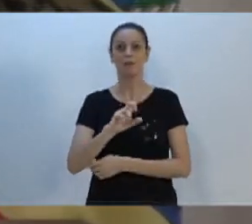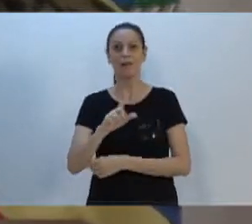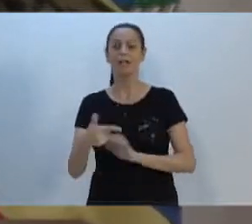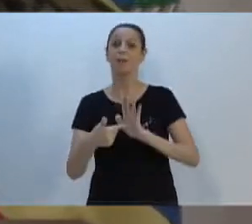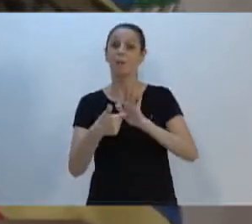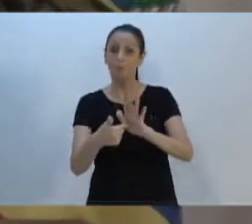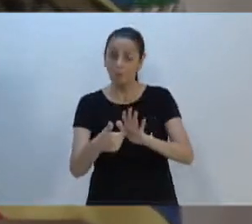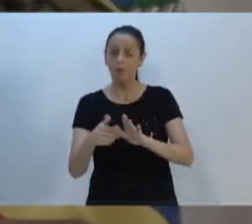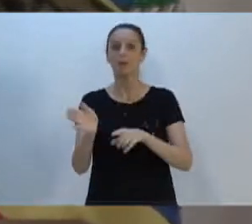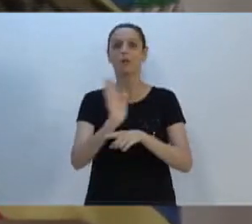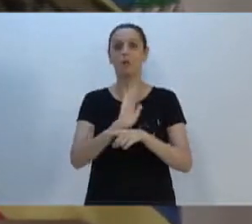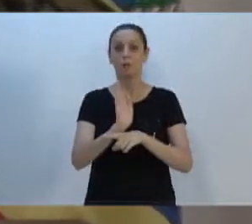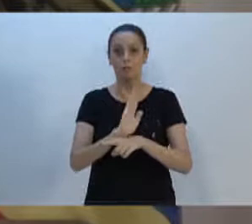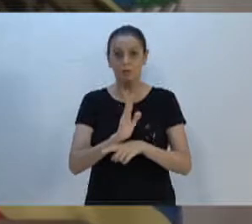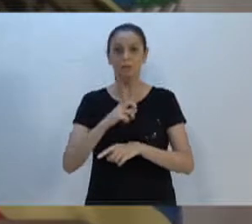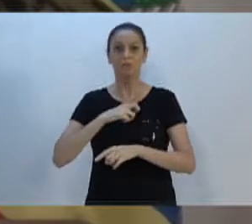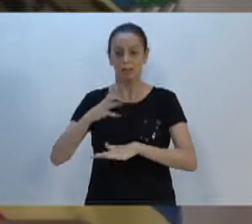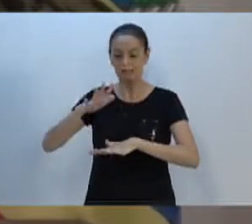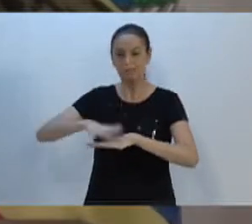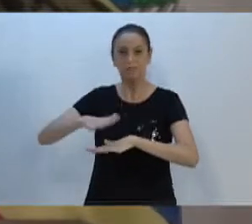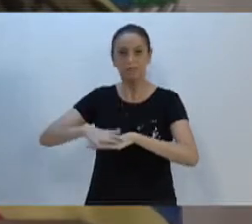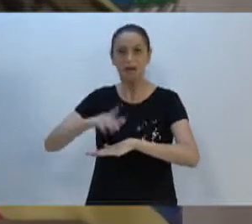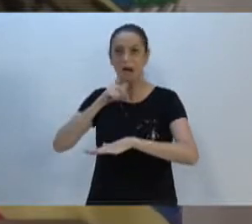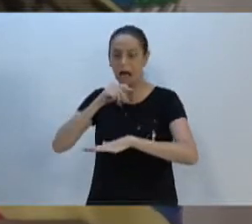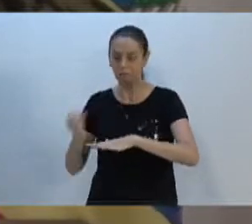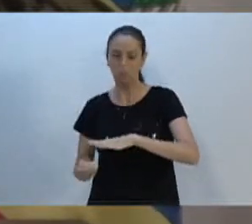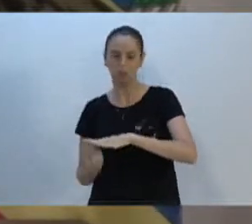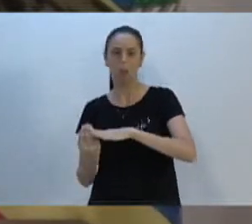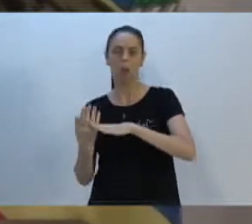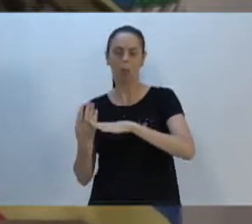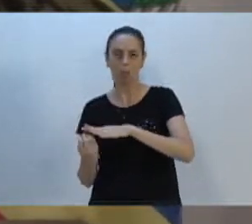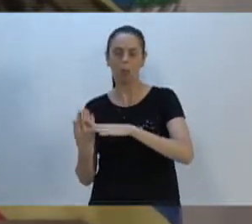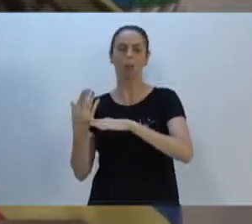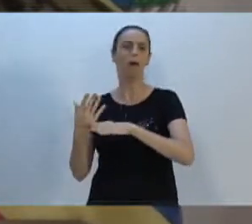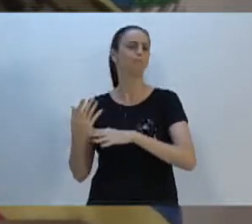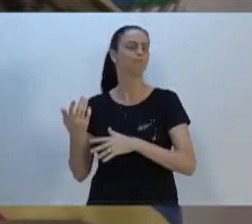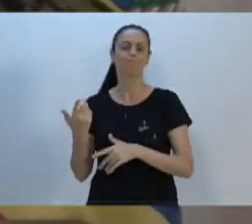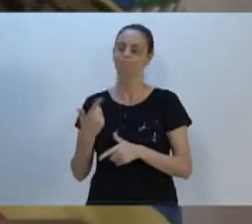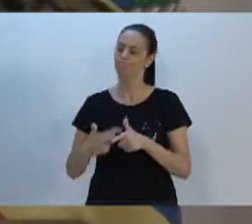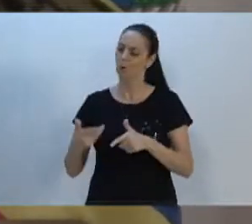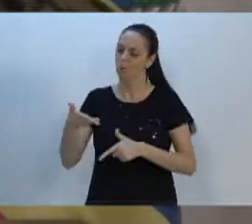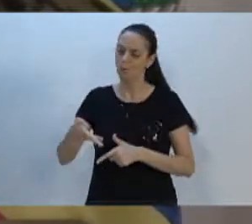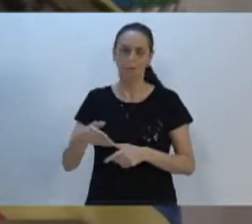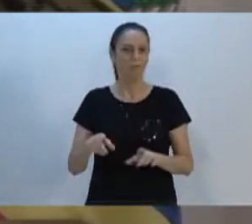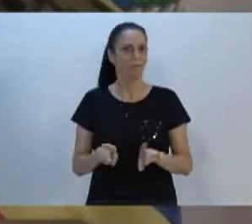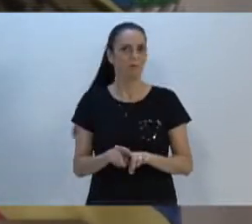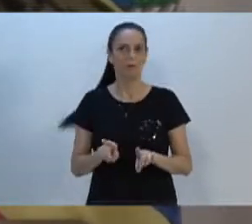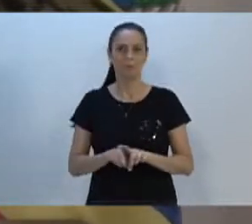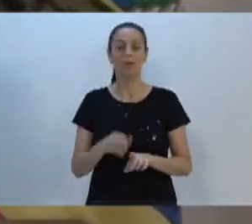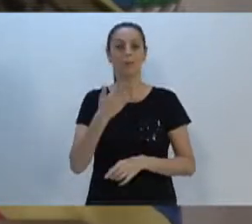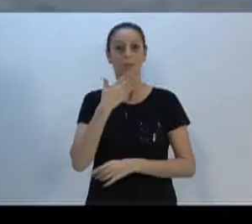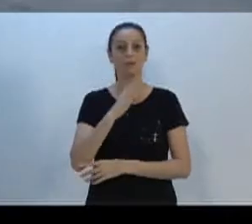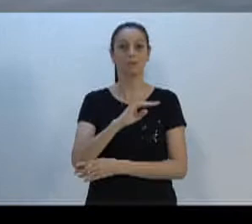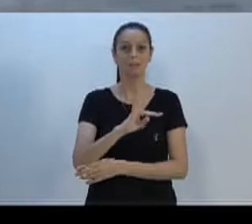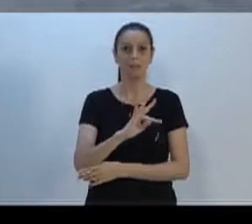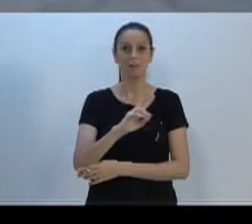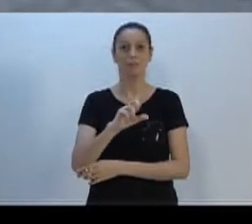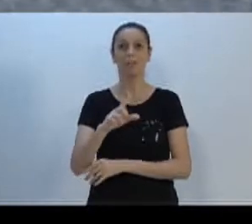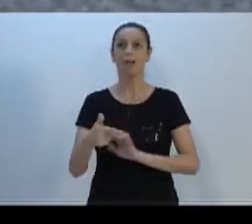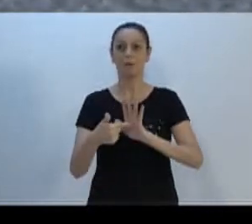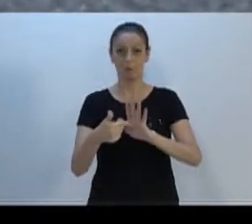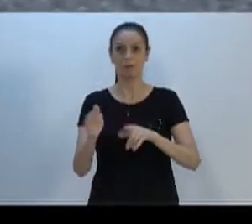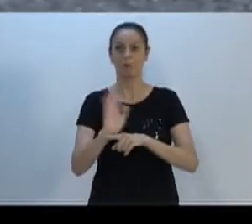boca de lobo entupida, segundo até a tubulação quebrada, também nessa localidade, se puder a TVL colocar o vídeo.